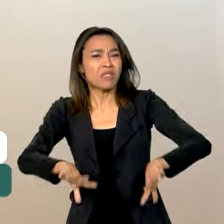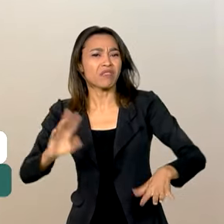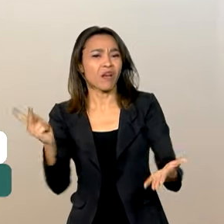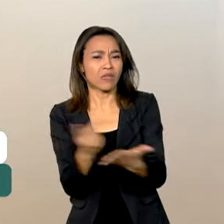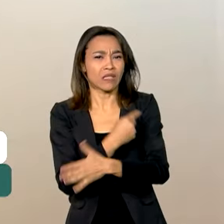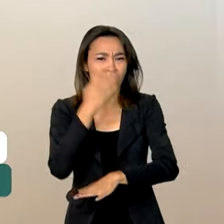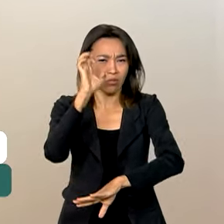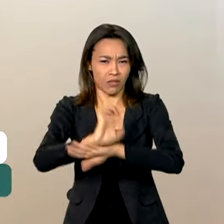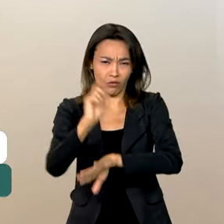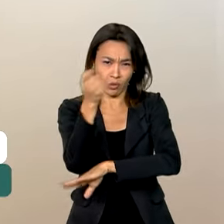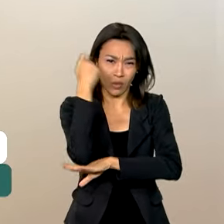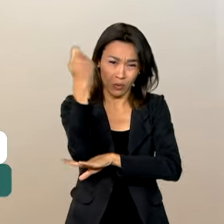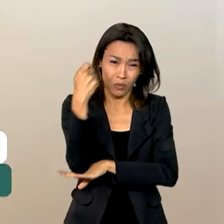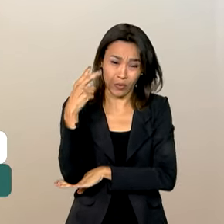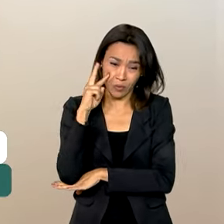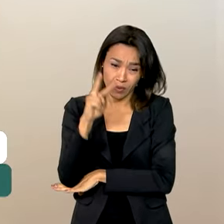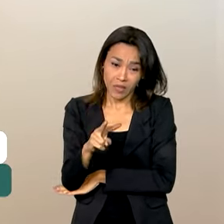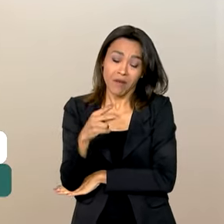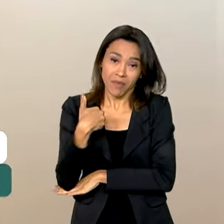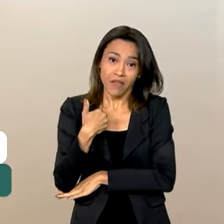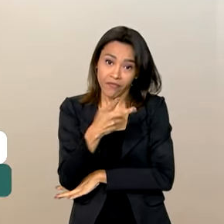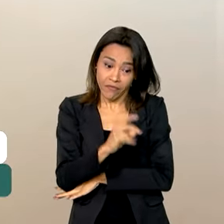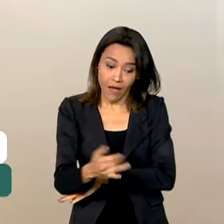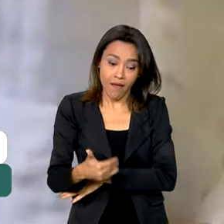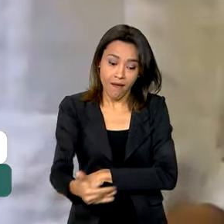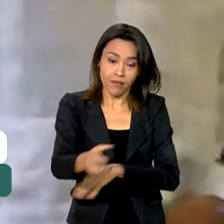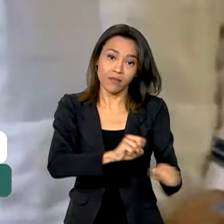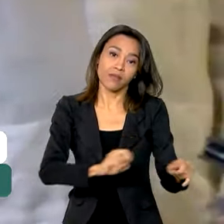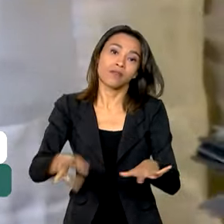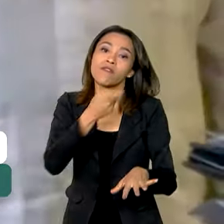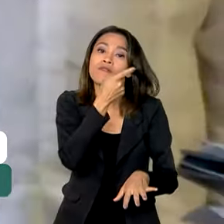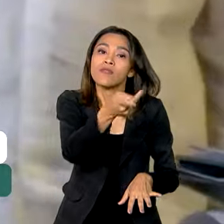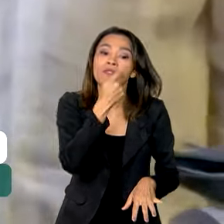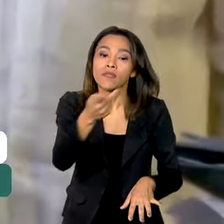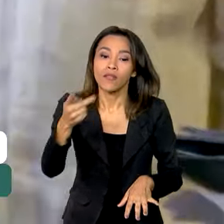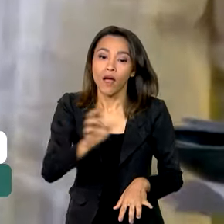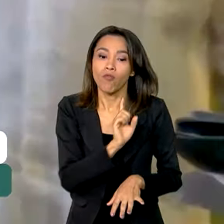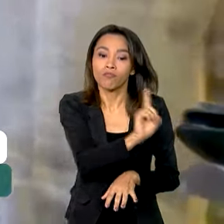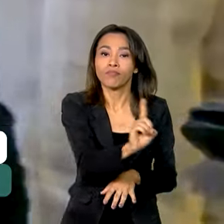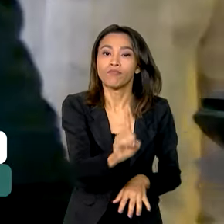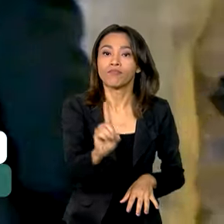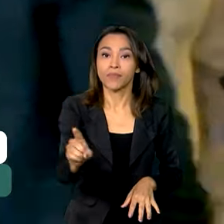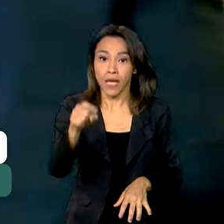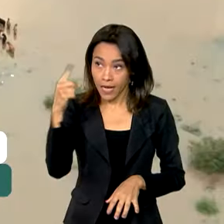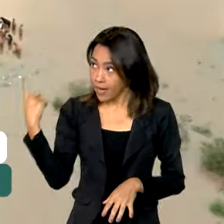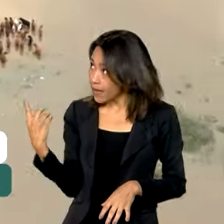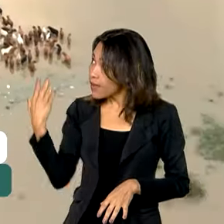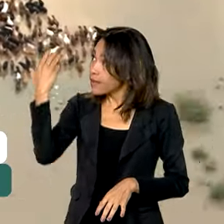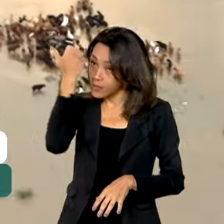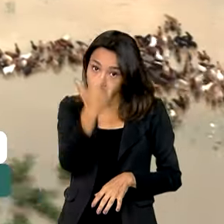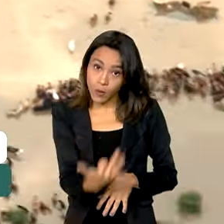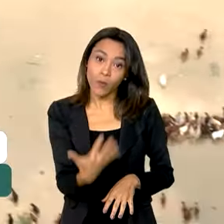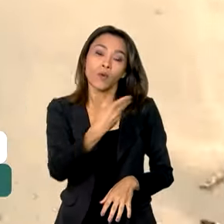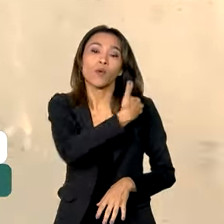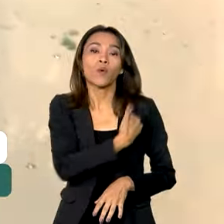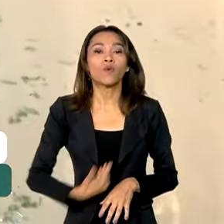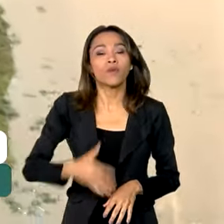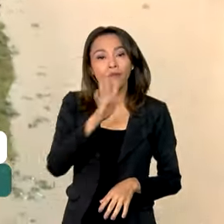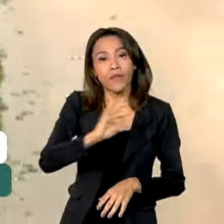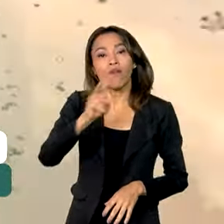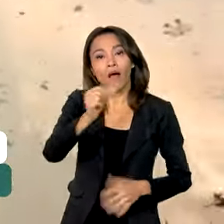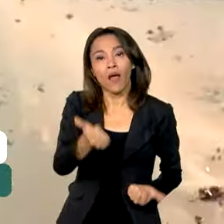essa semana para as áreas mais alagadas do Estado. Ele garantiu que o governo federal vai ajudar na